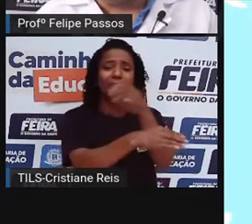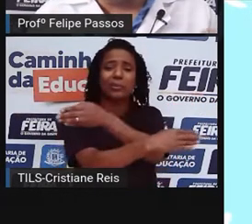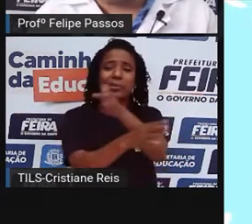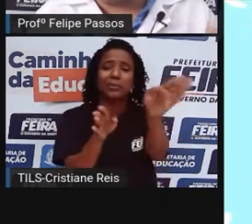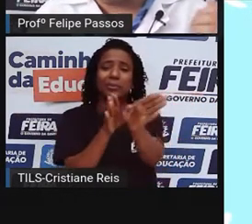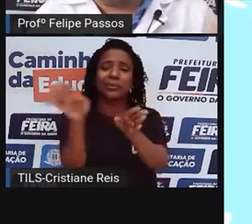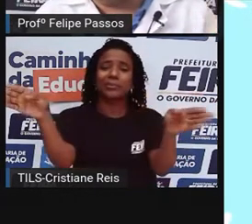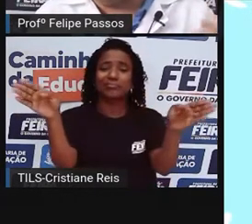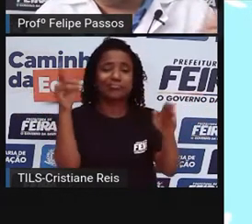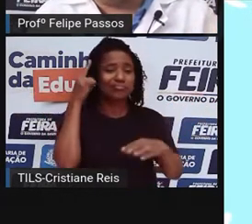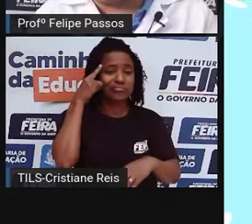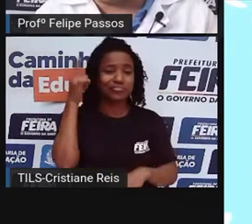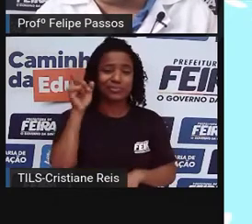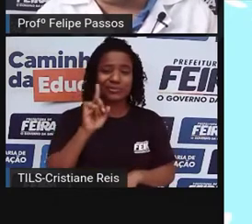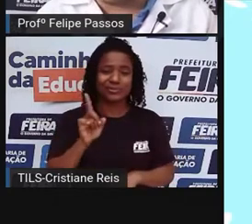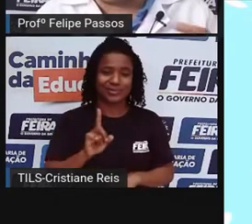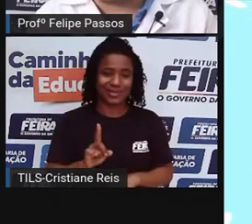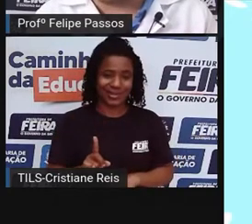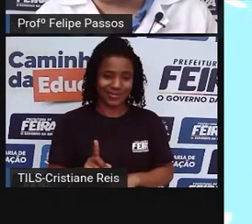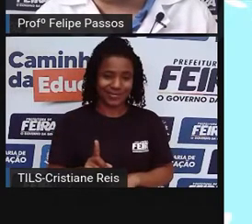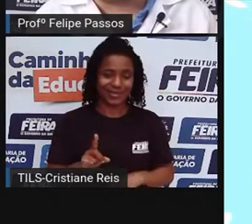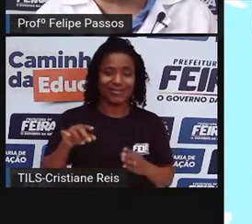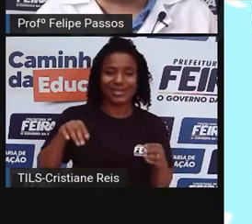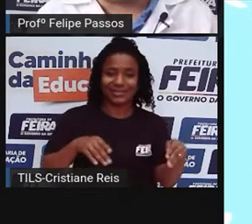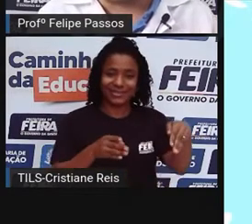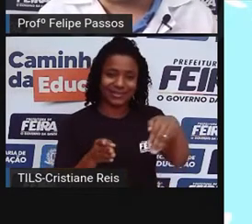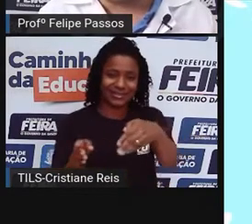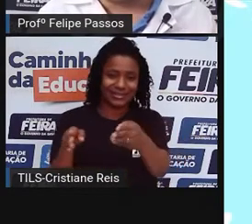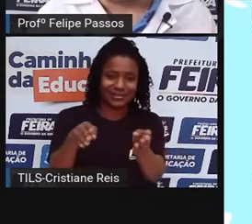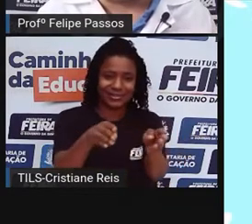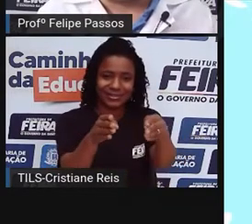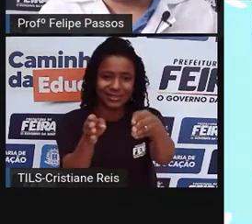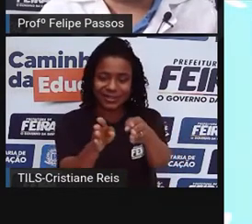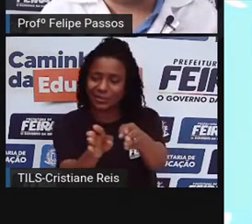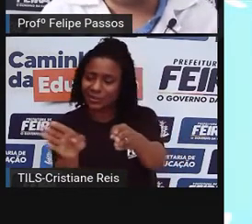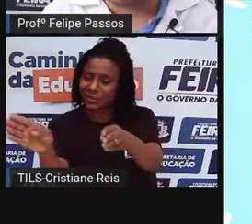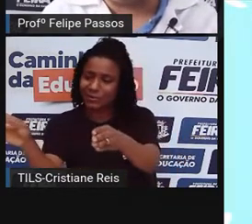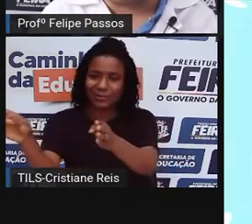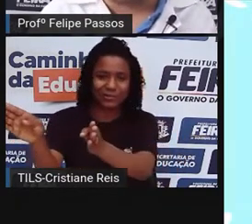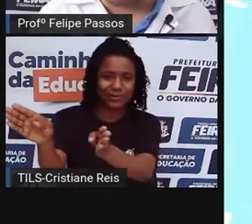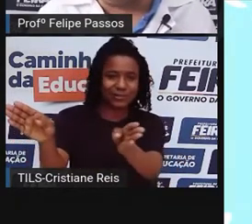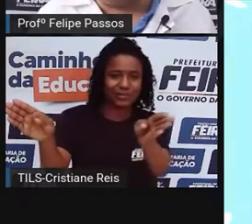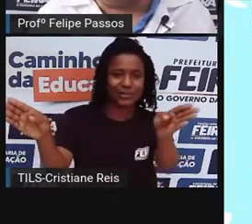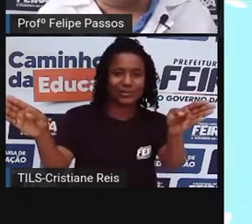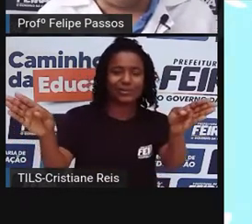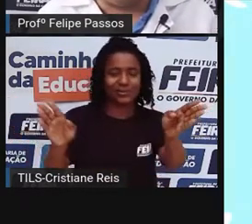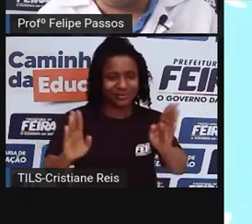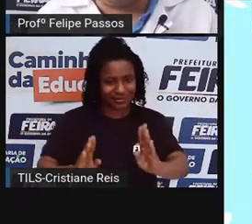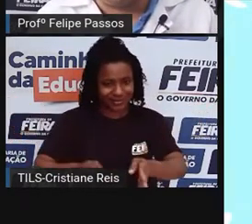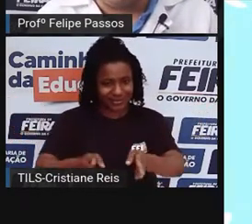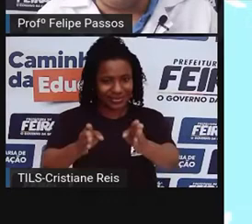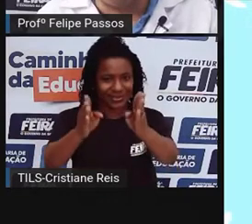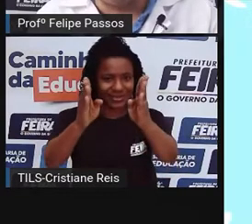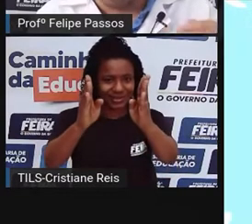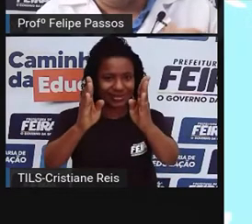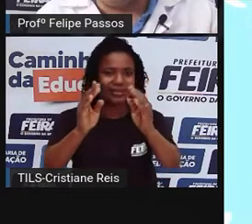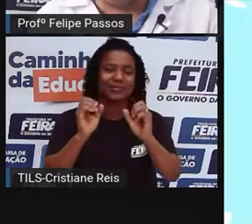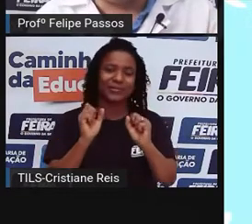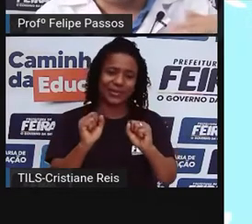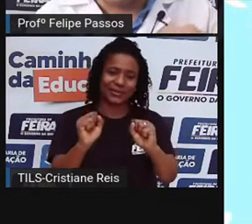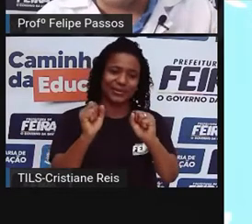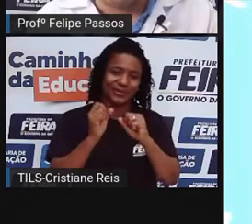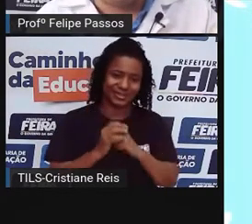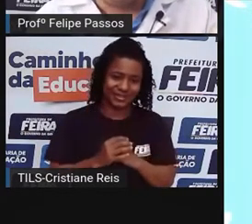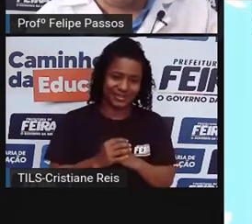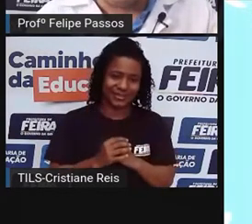Pois é. Então as estradas foram ficando mais lisinhas. Primeiro era aquela estrada de terra batida, onde simplesmente o ser humano, de